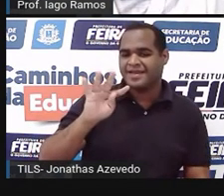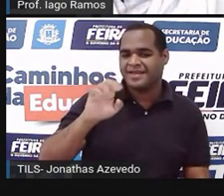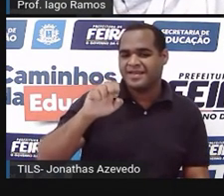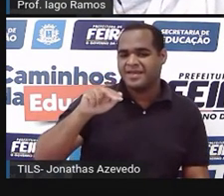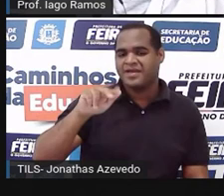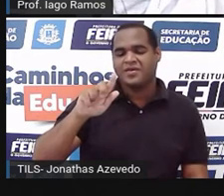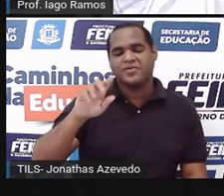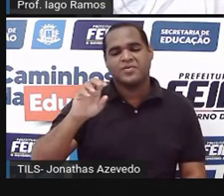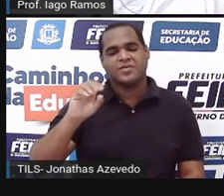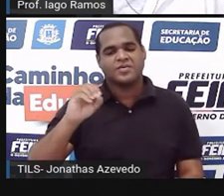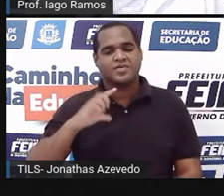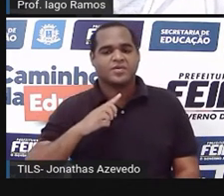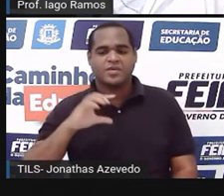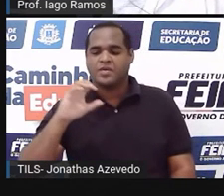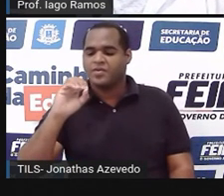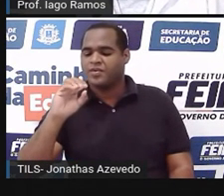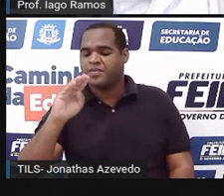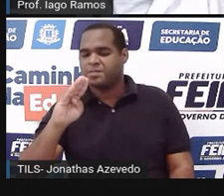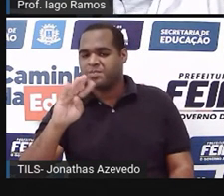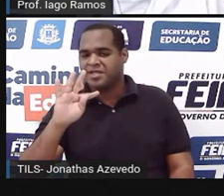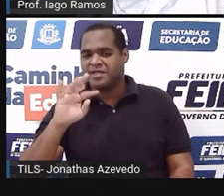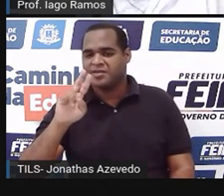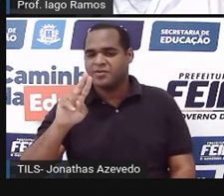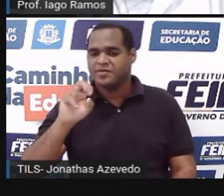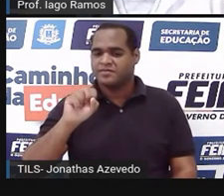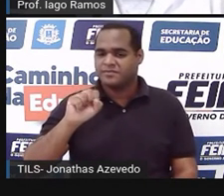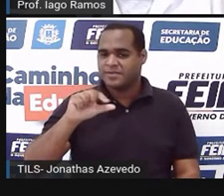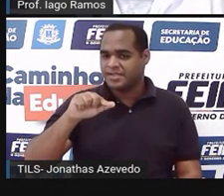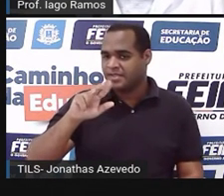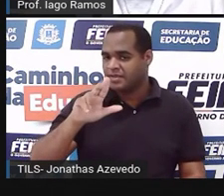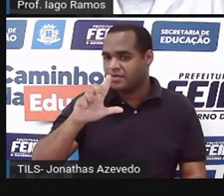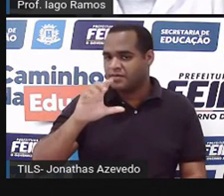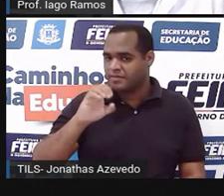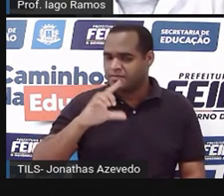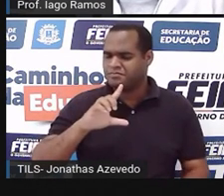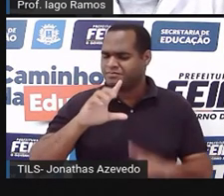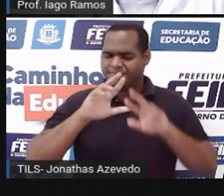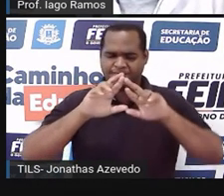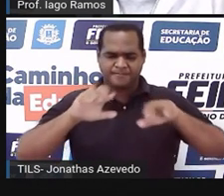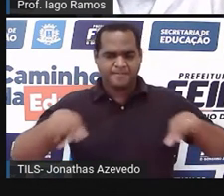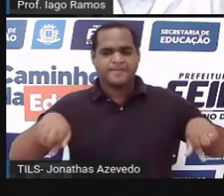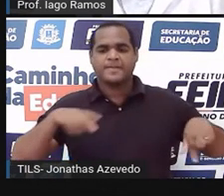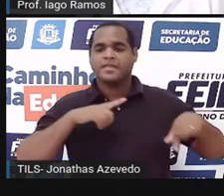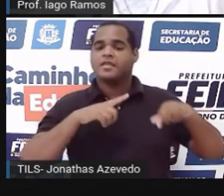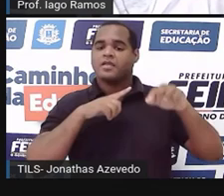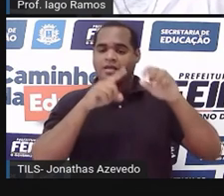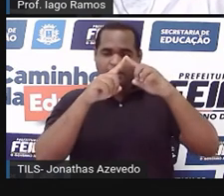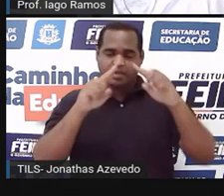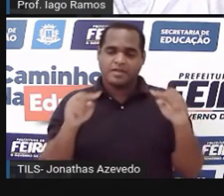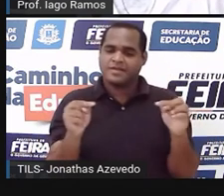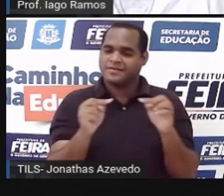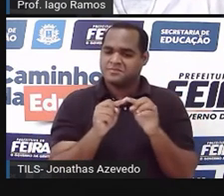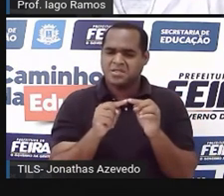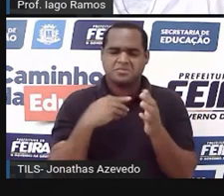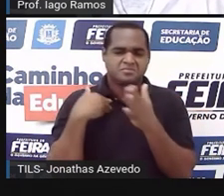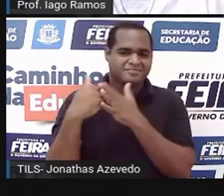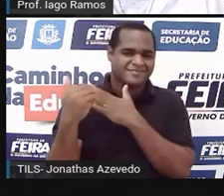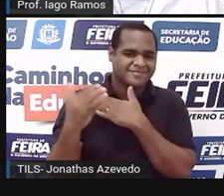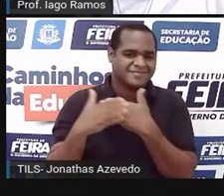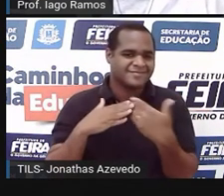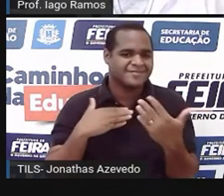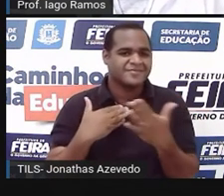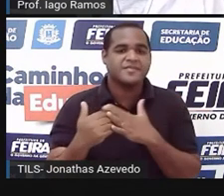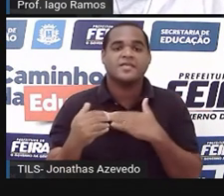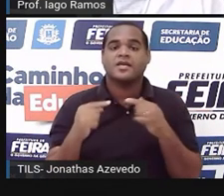obituzângulo não importa o tipo de triângulo e não importa quais são os